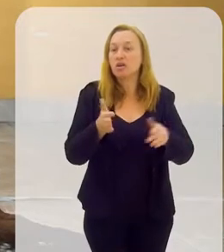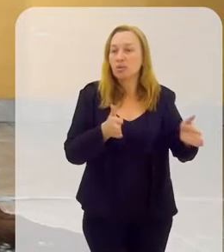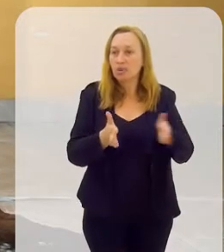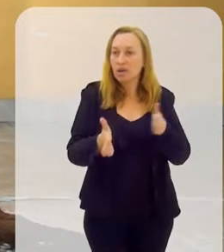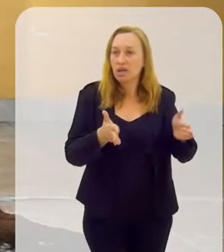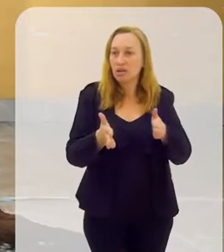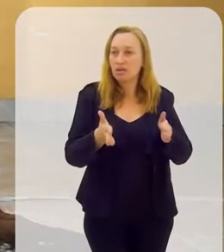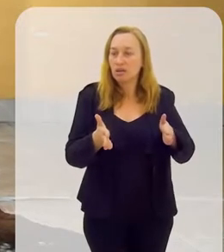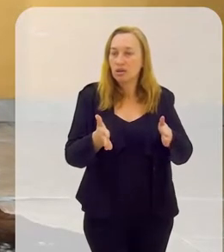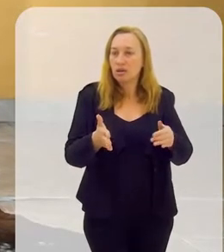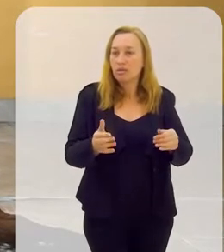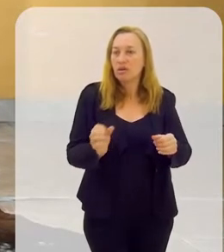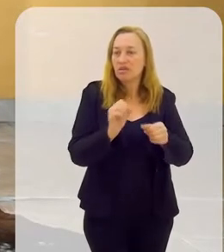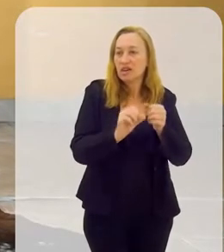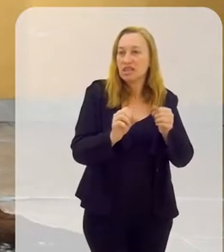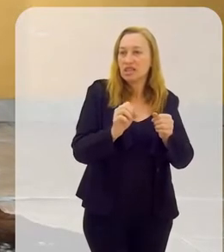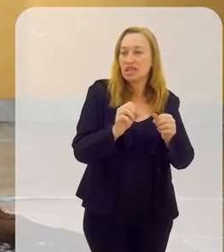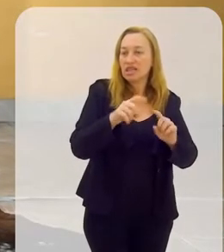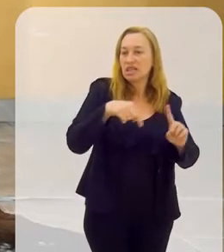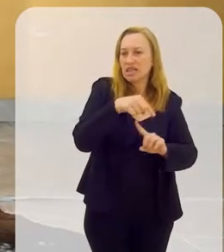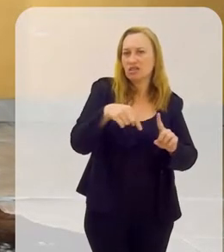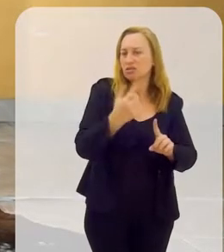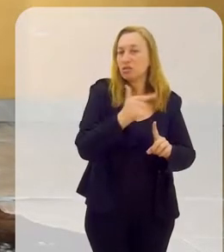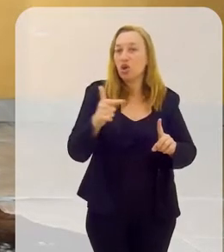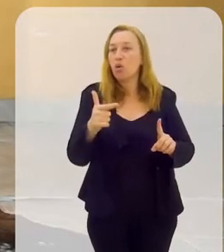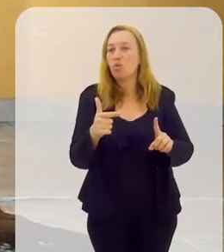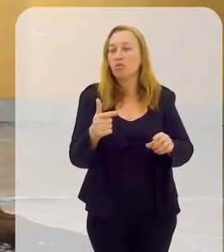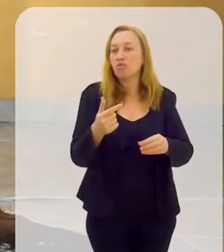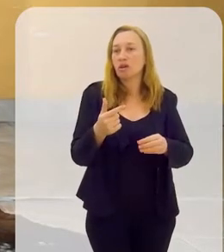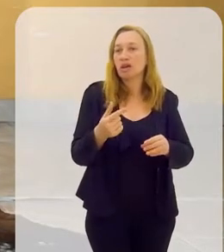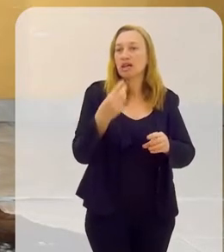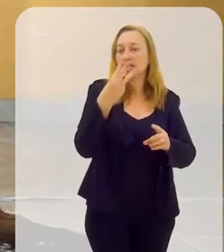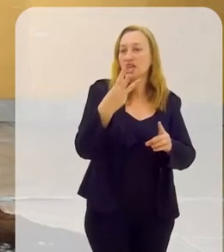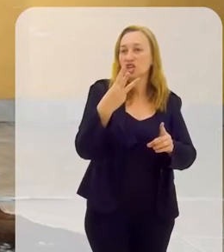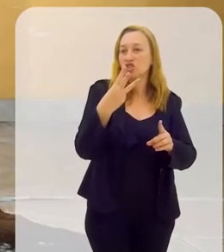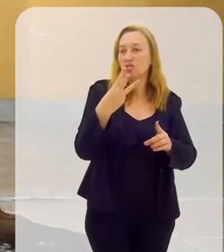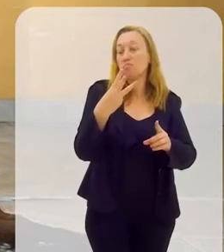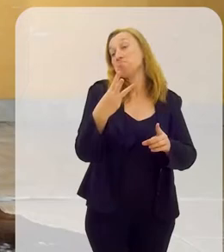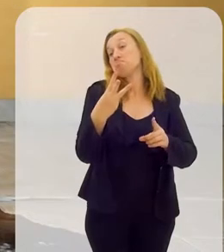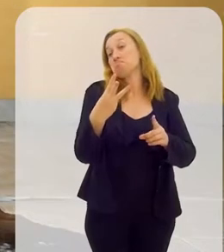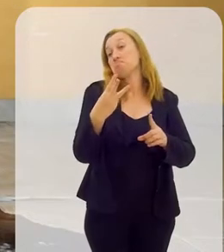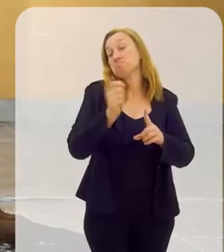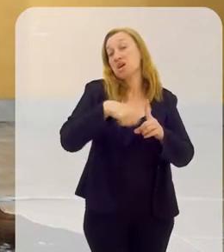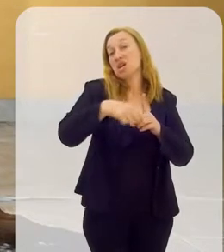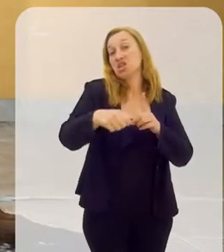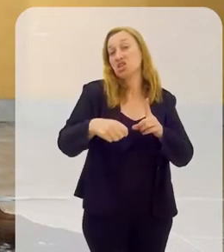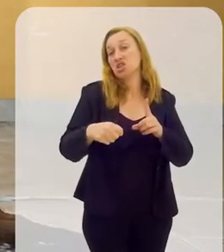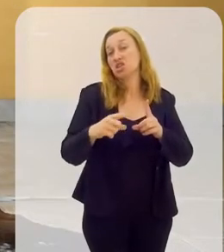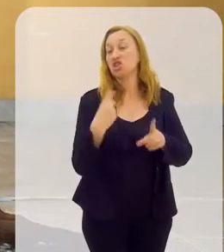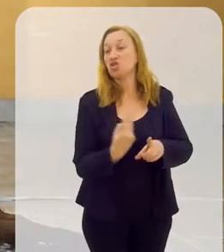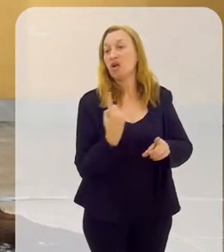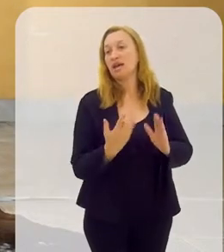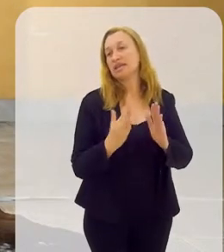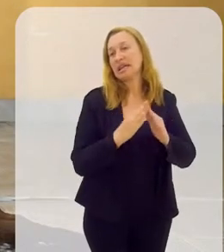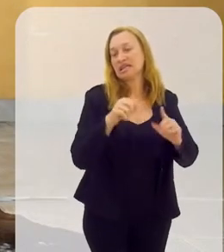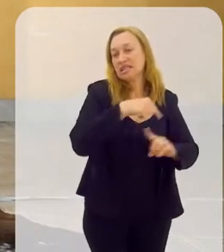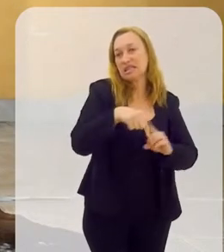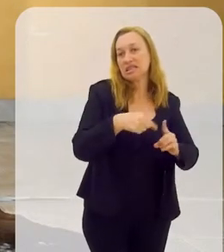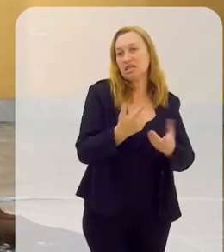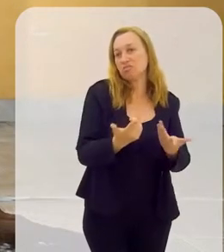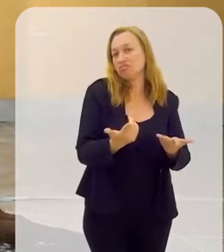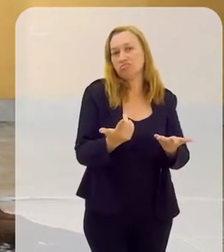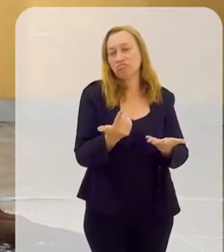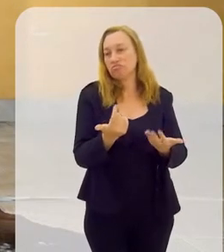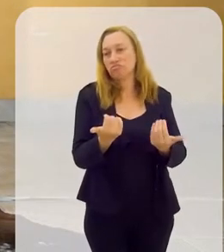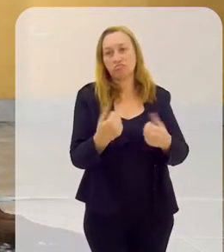esse período para fazer santo, essa pessoa não tem como ficar três meses numa casa de santo. Ou se ela teve uma necessidade muito grande, precisa fazer santo